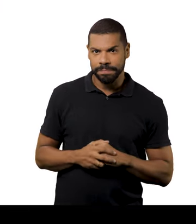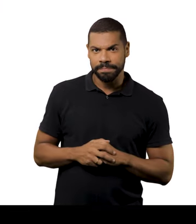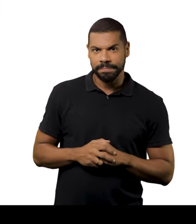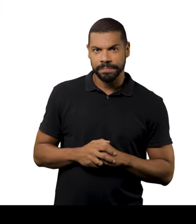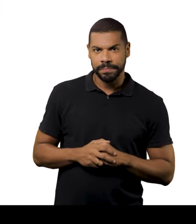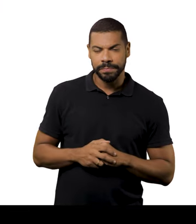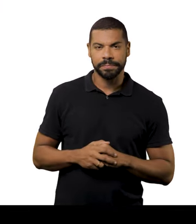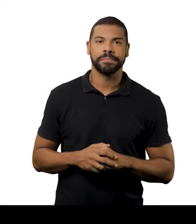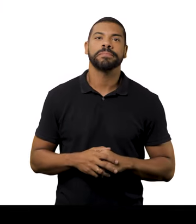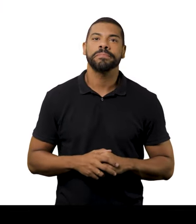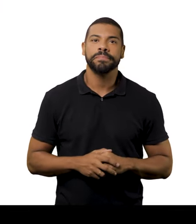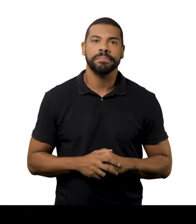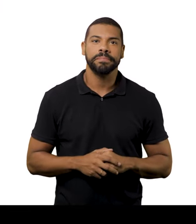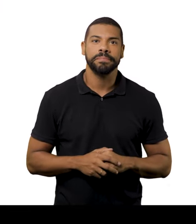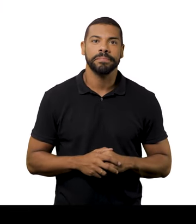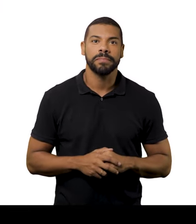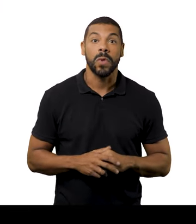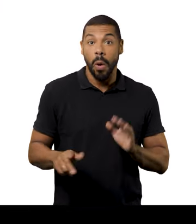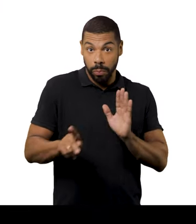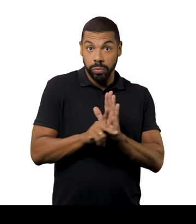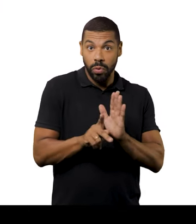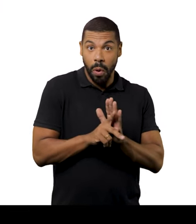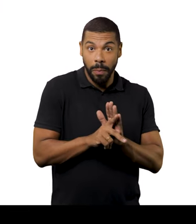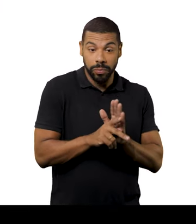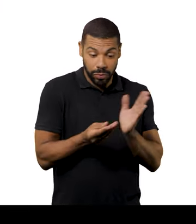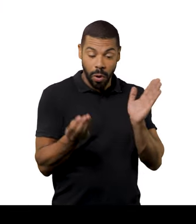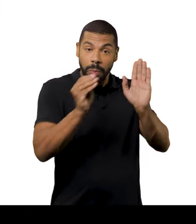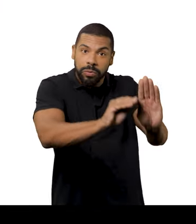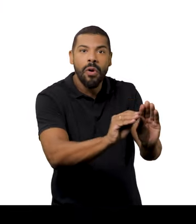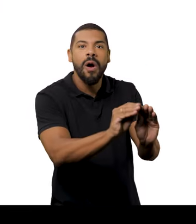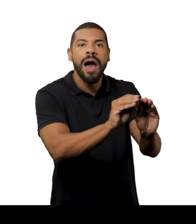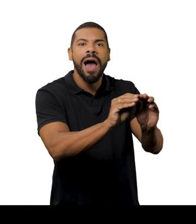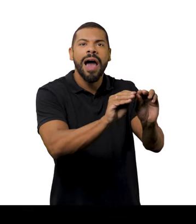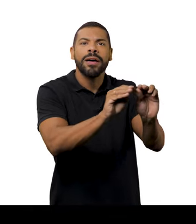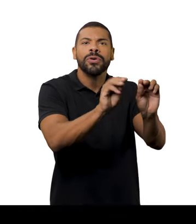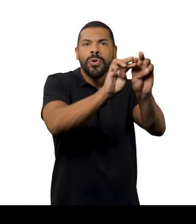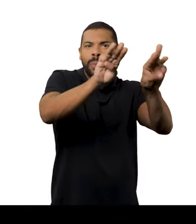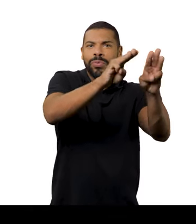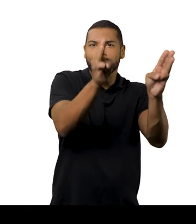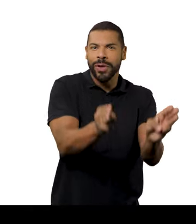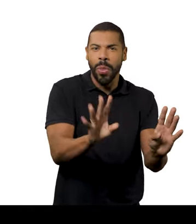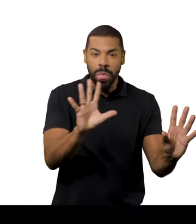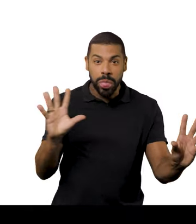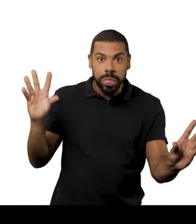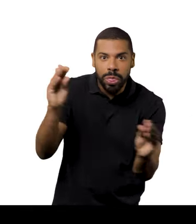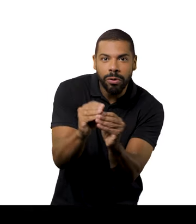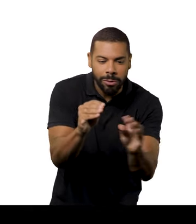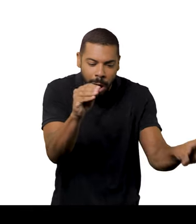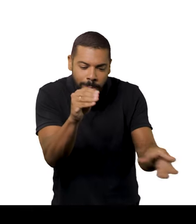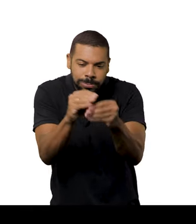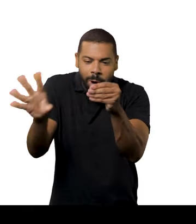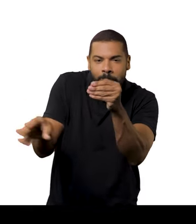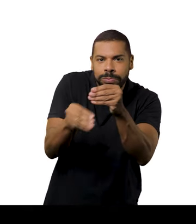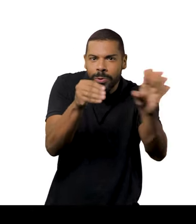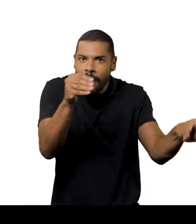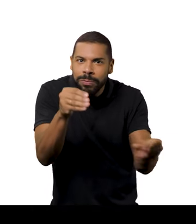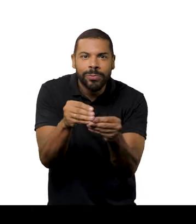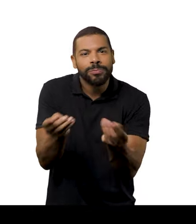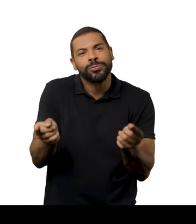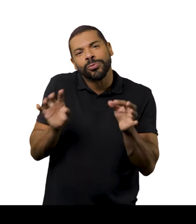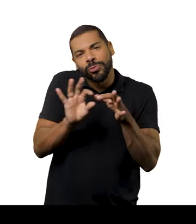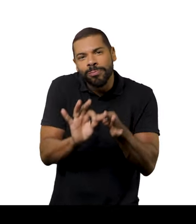Quer dizer, quando você coloca uma peça de moda no museu, você está valorizando todos esses